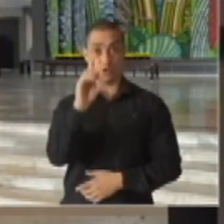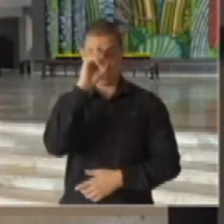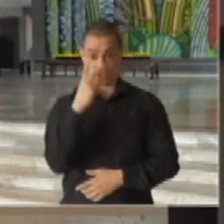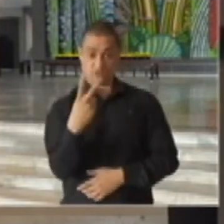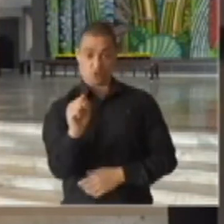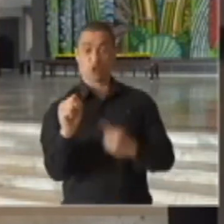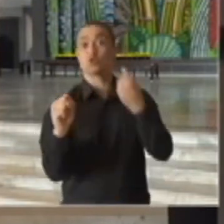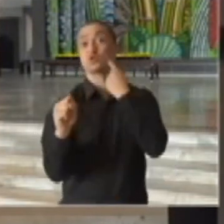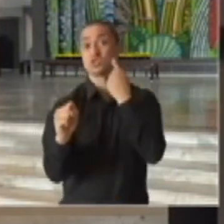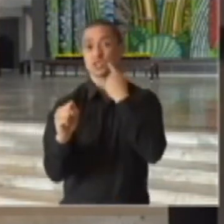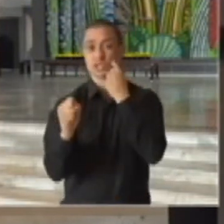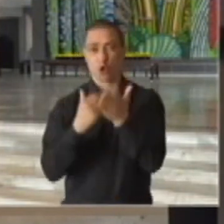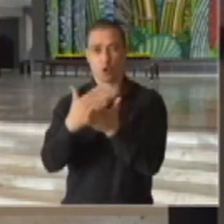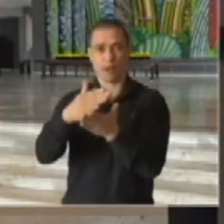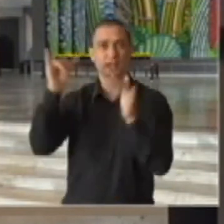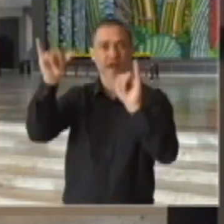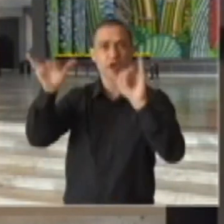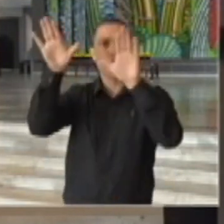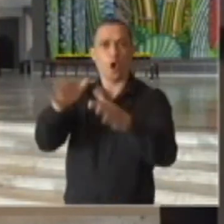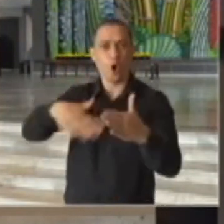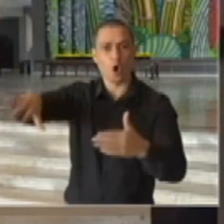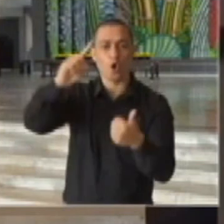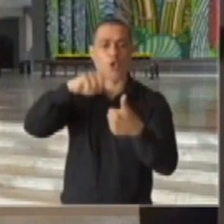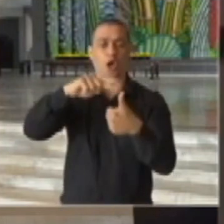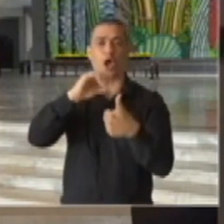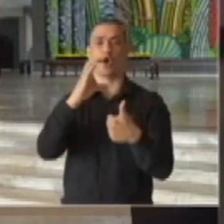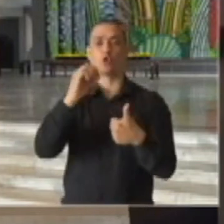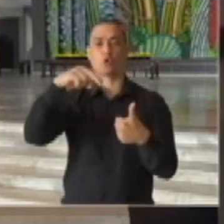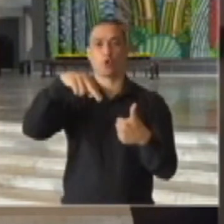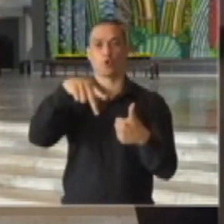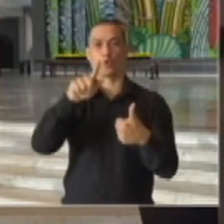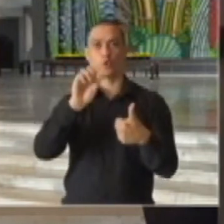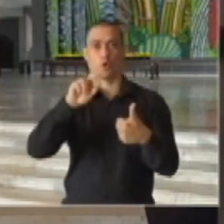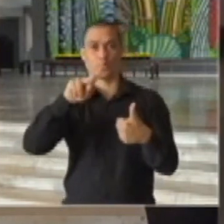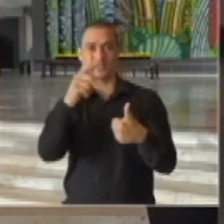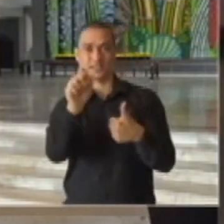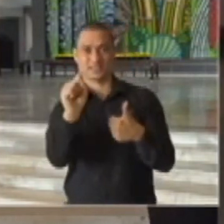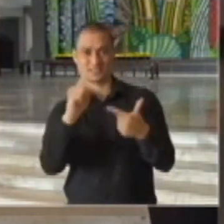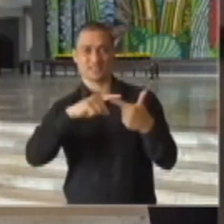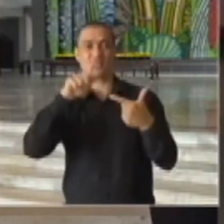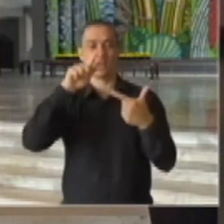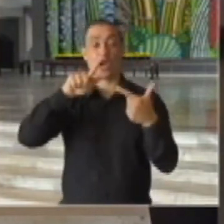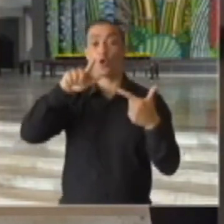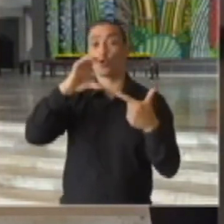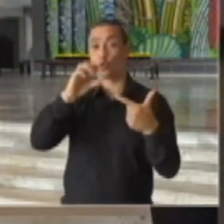12.554 pacientes em vagas de enfermaria.